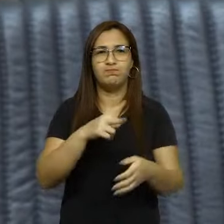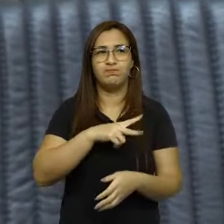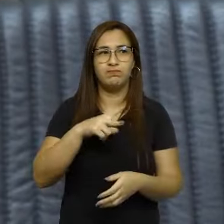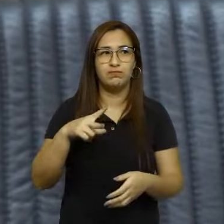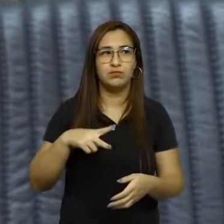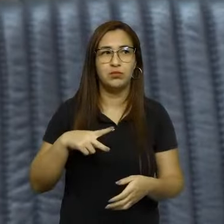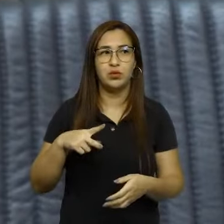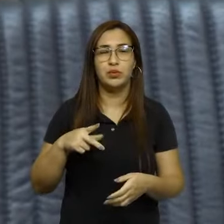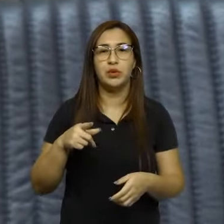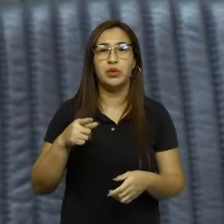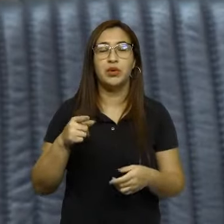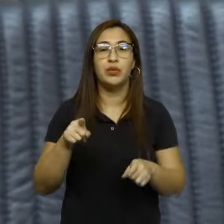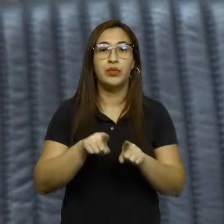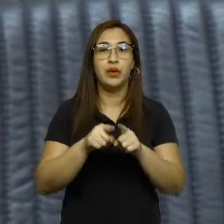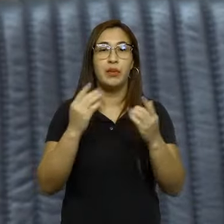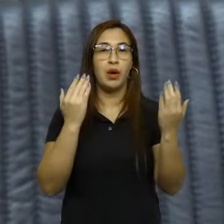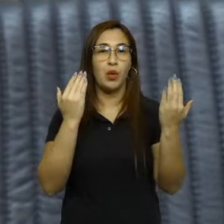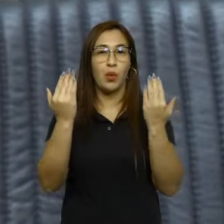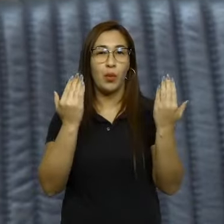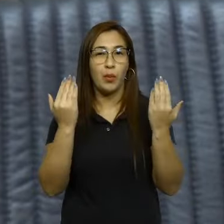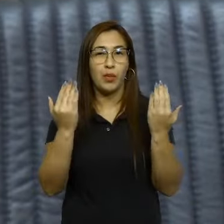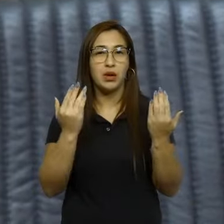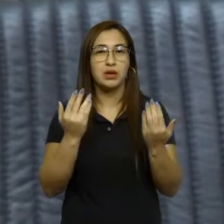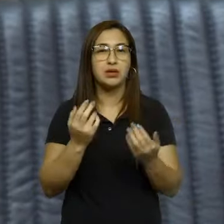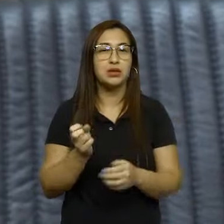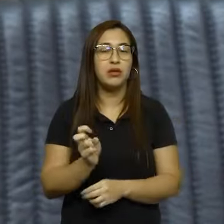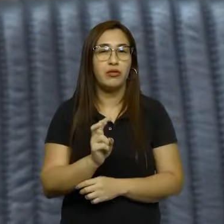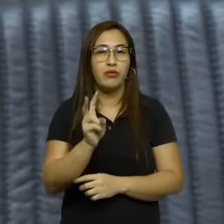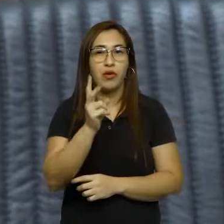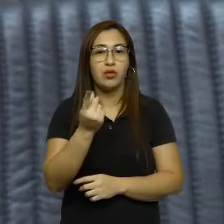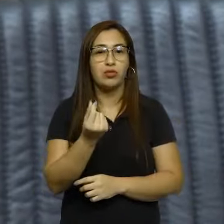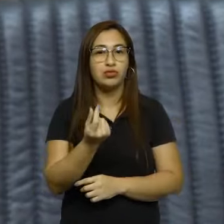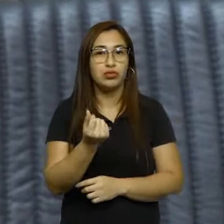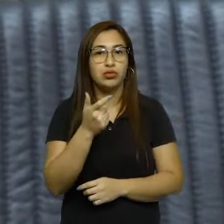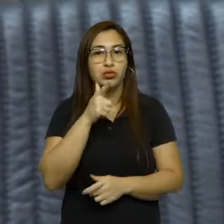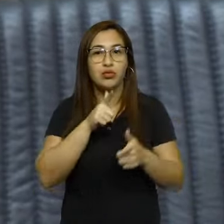comparações entre os preços dos produtos e serviços adquiridos,